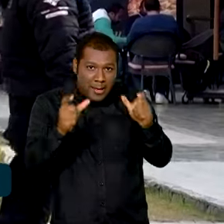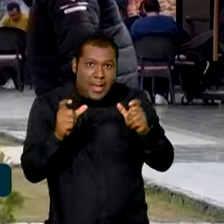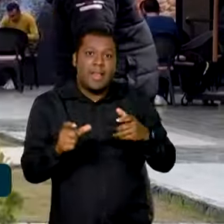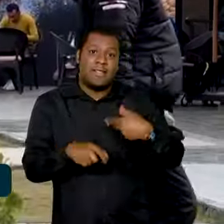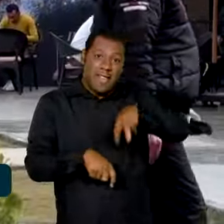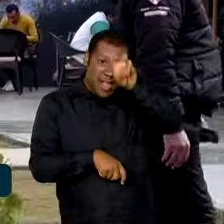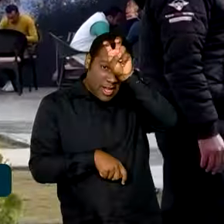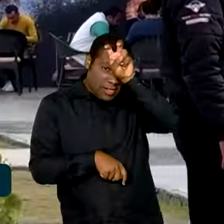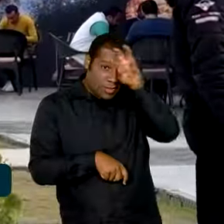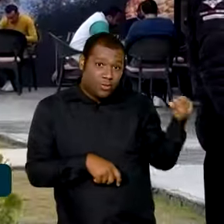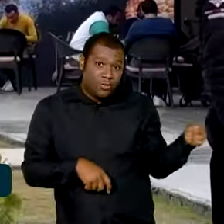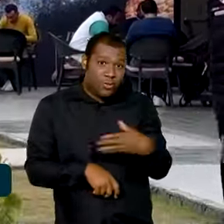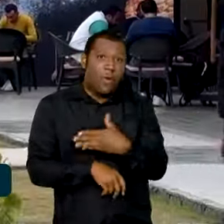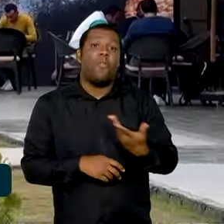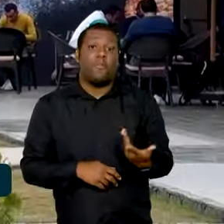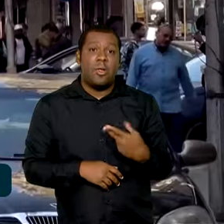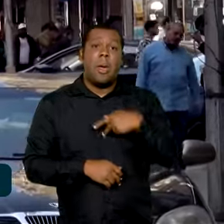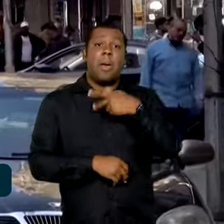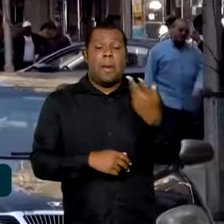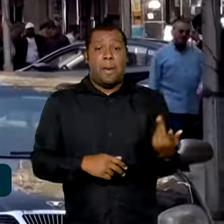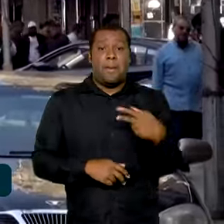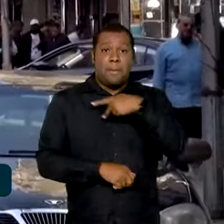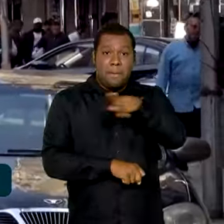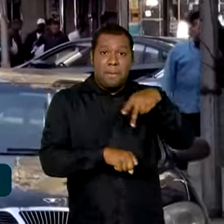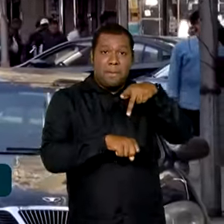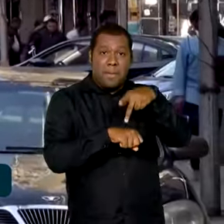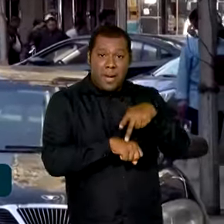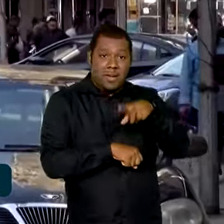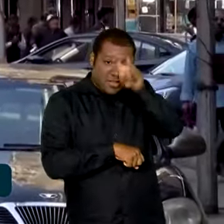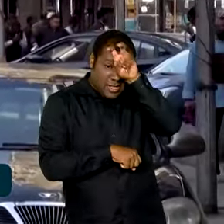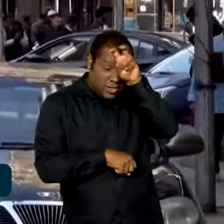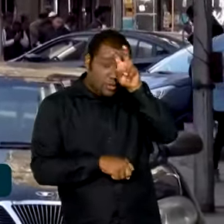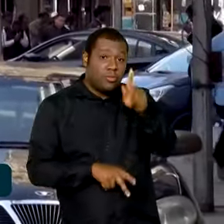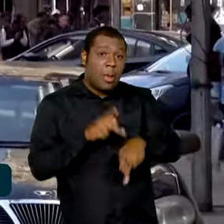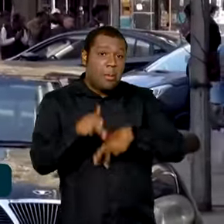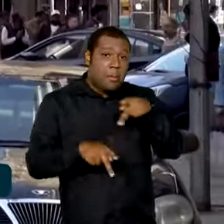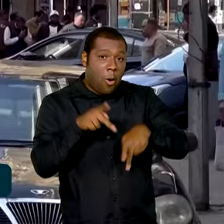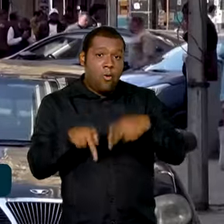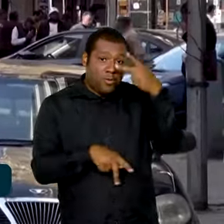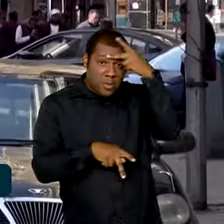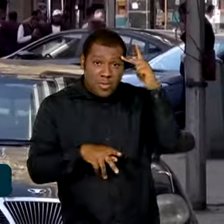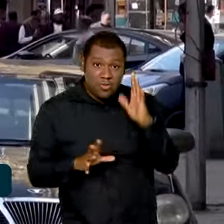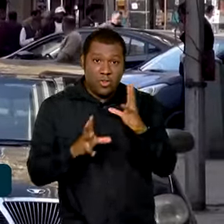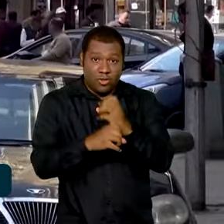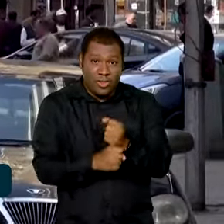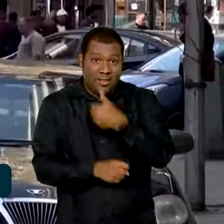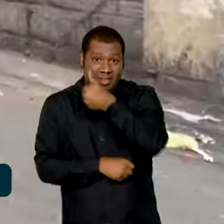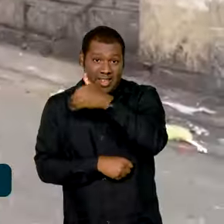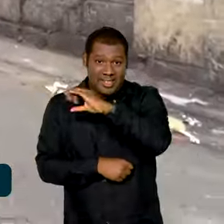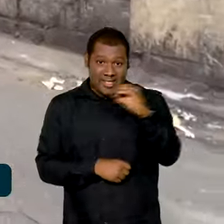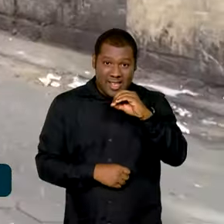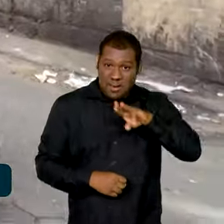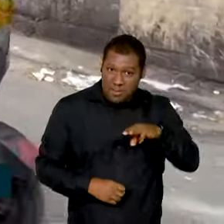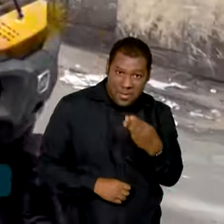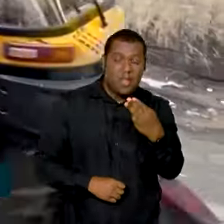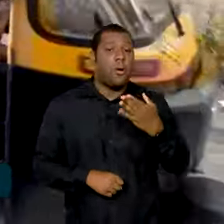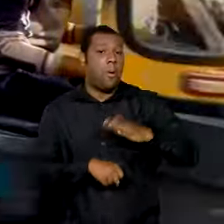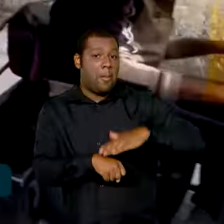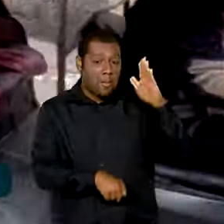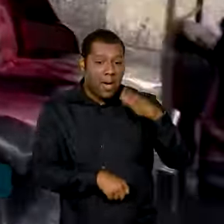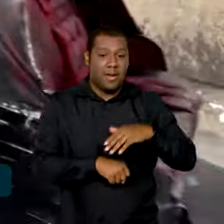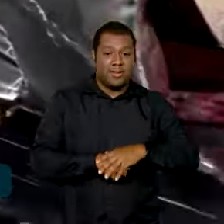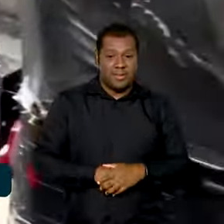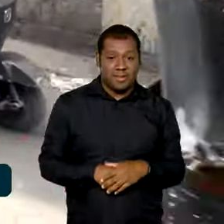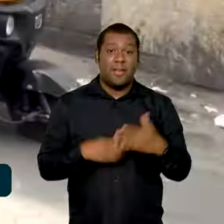com mais de 100 milhões de habitantes, hoje é uma das maiores e mais influentes nações, não apenas do